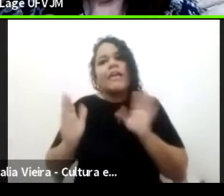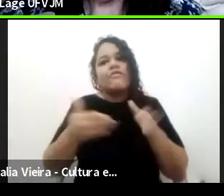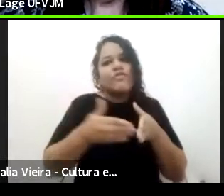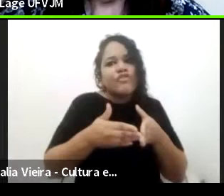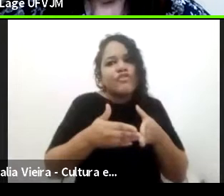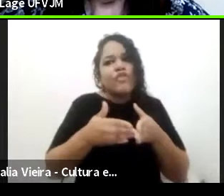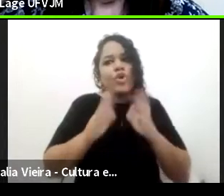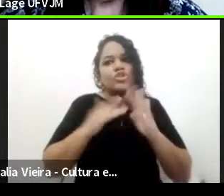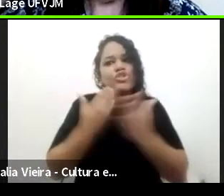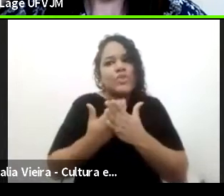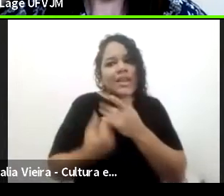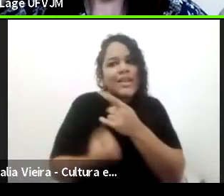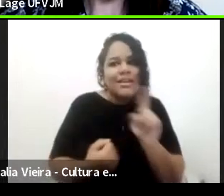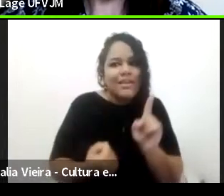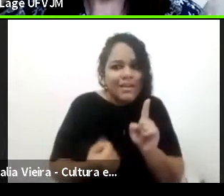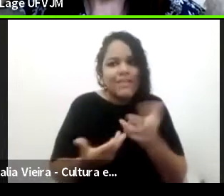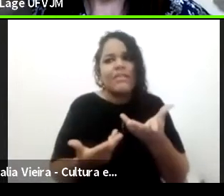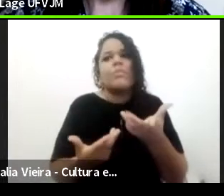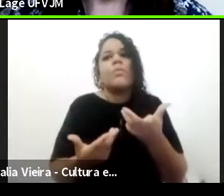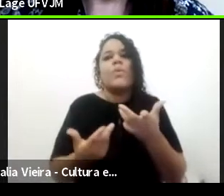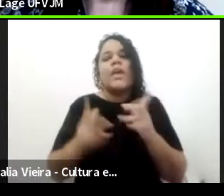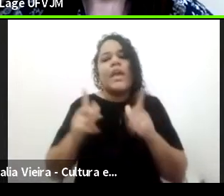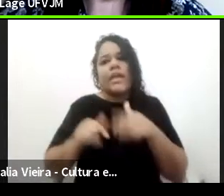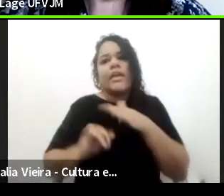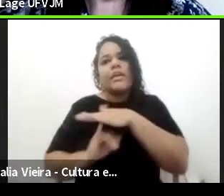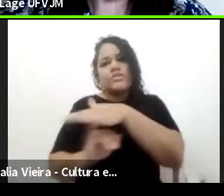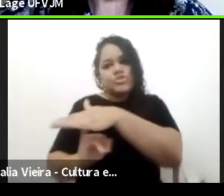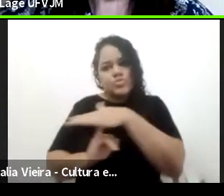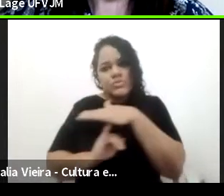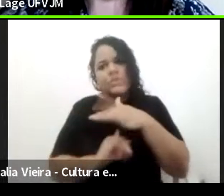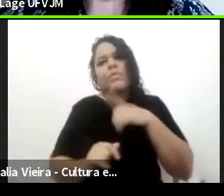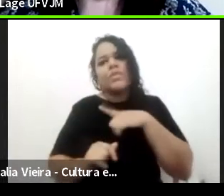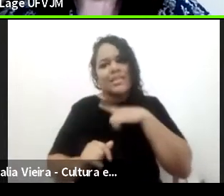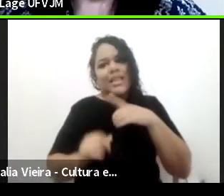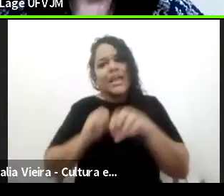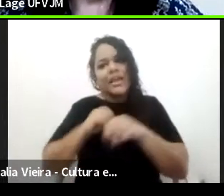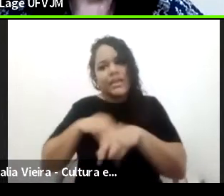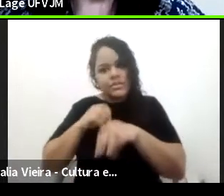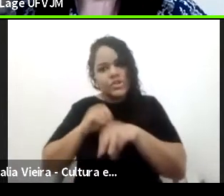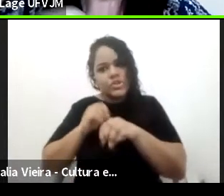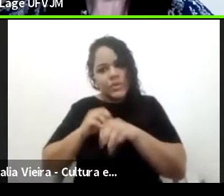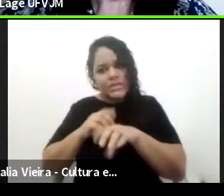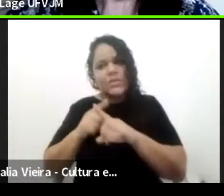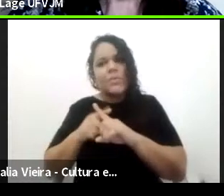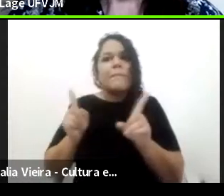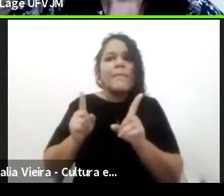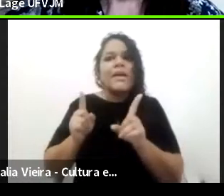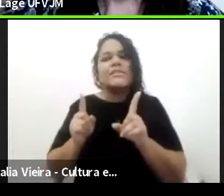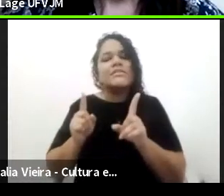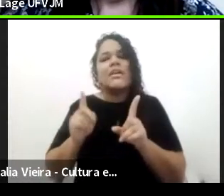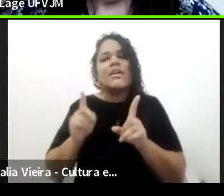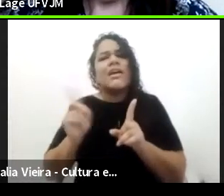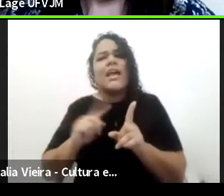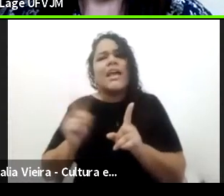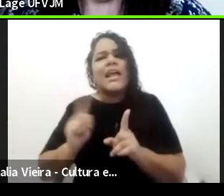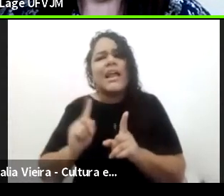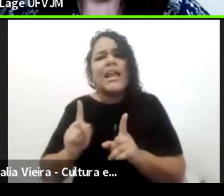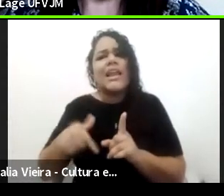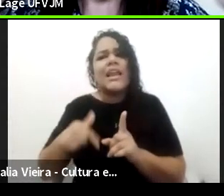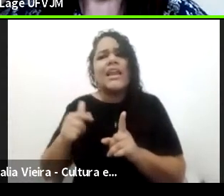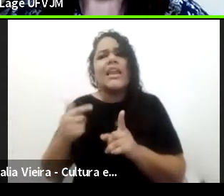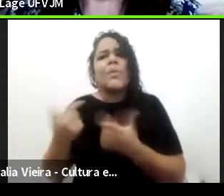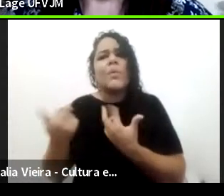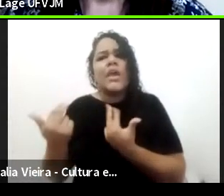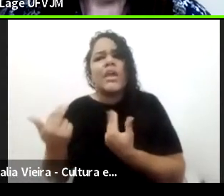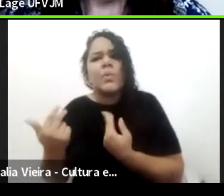instituições nos quais existe um tipo de educação que não necessariamente se aproxima da escolarização,